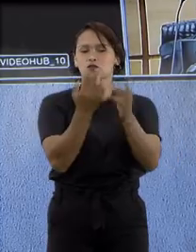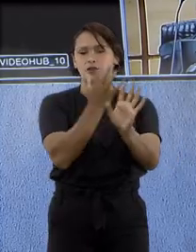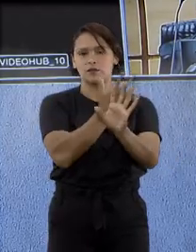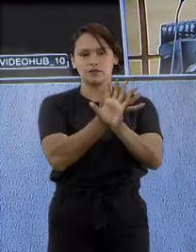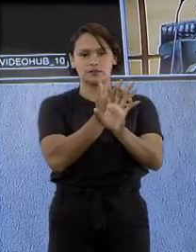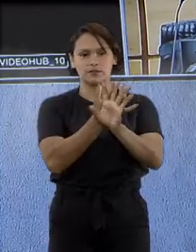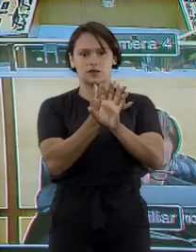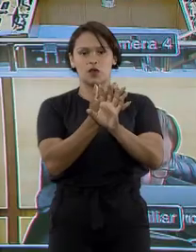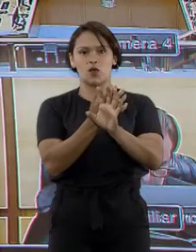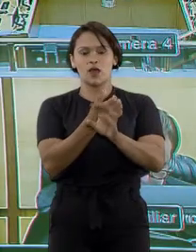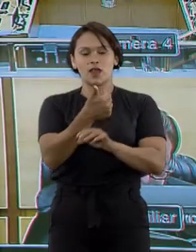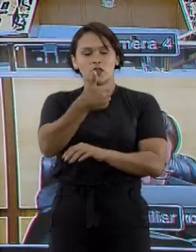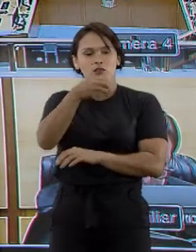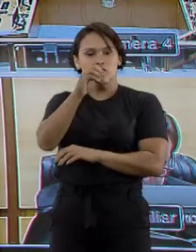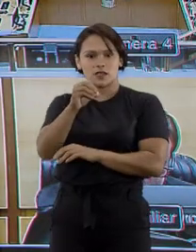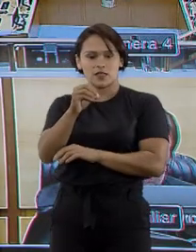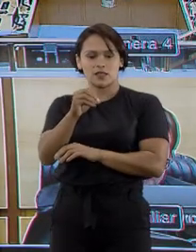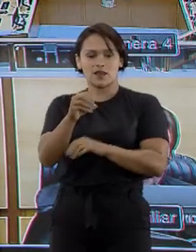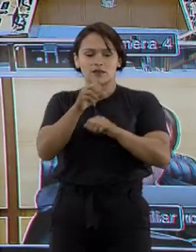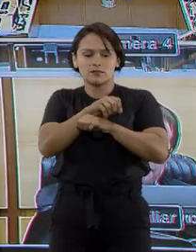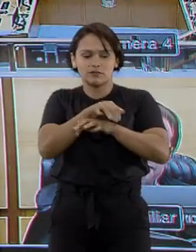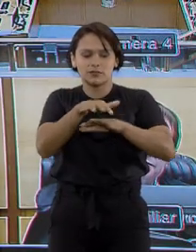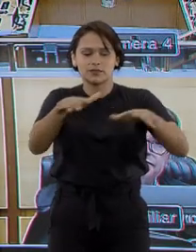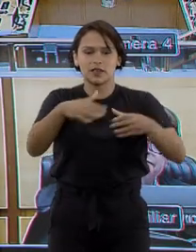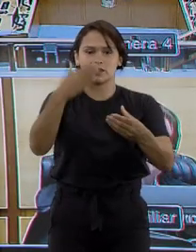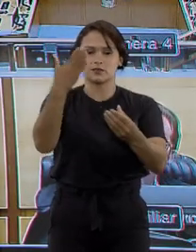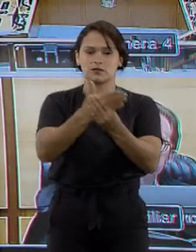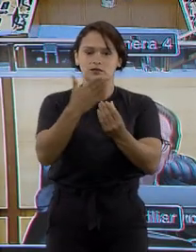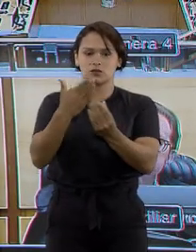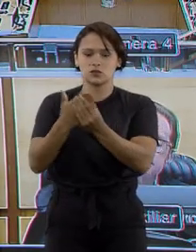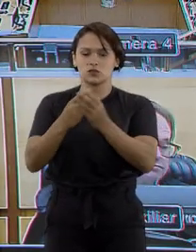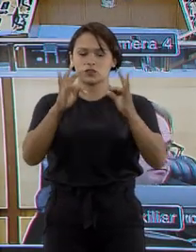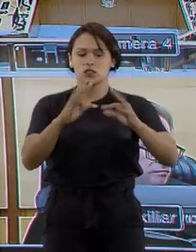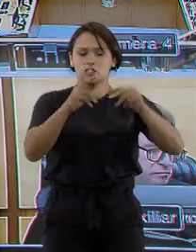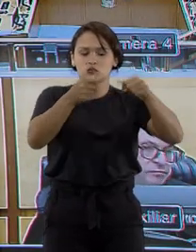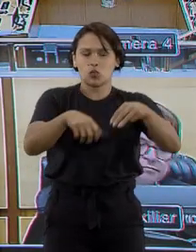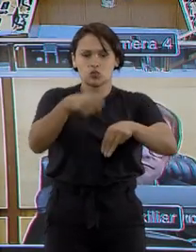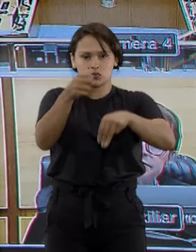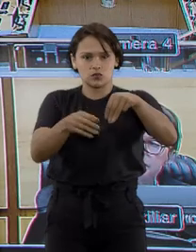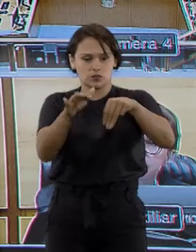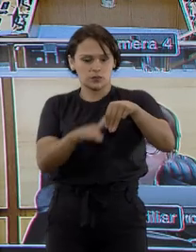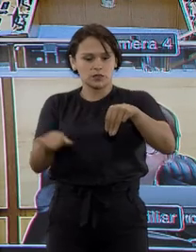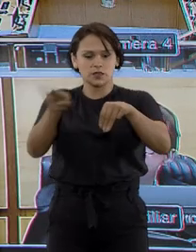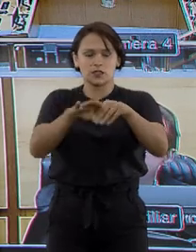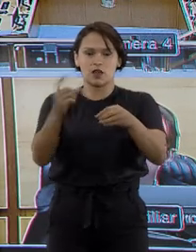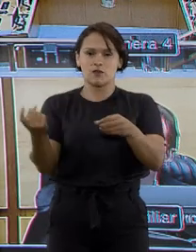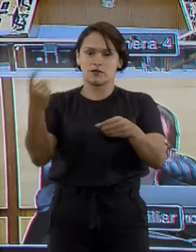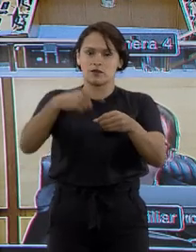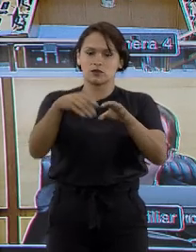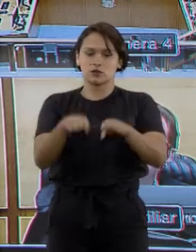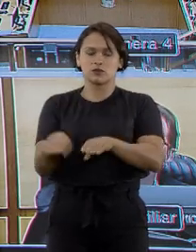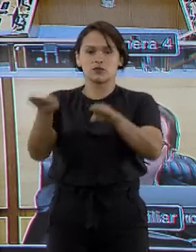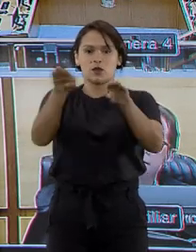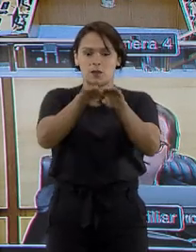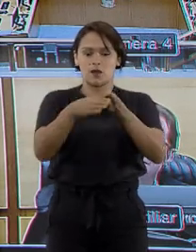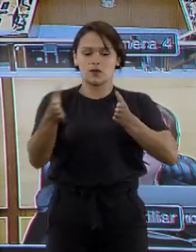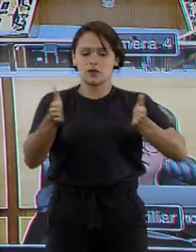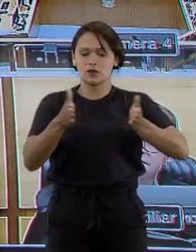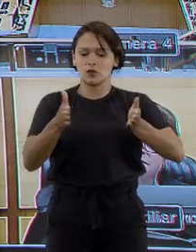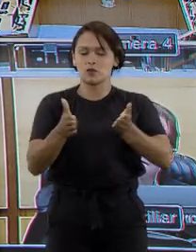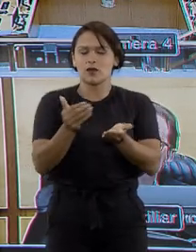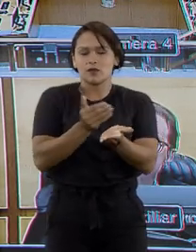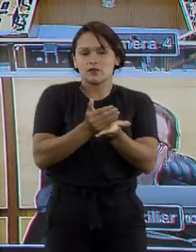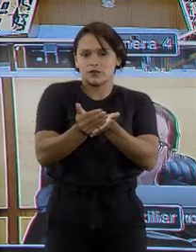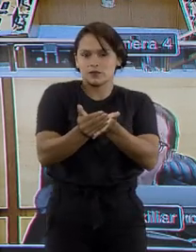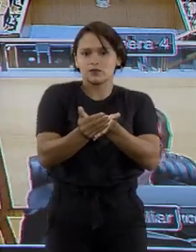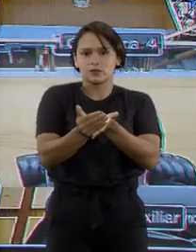sessões de julgamentos. No dia 10, a distribuição de processos a todos os ministros foi restabelecida e os prazos processuais